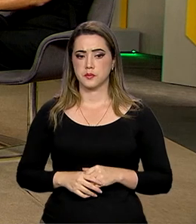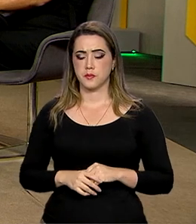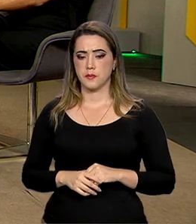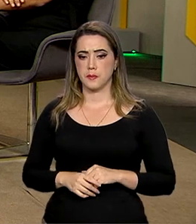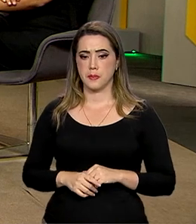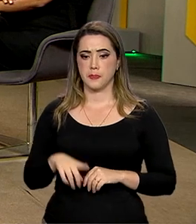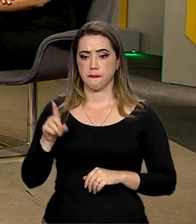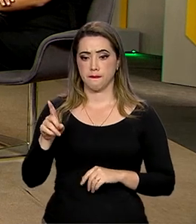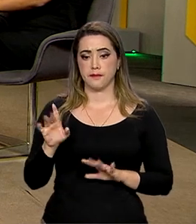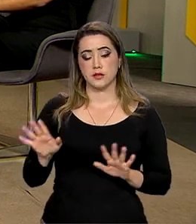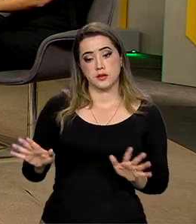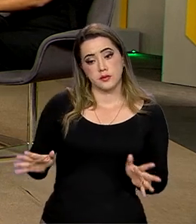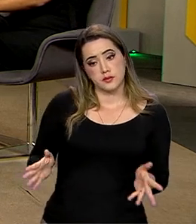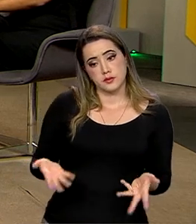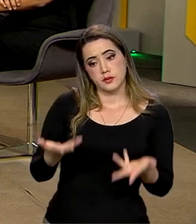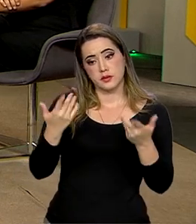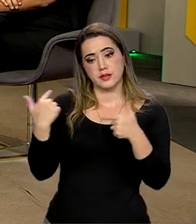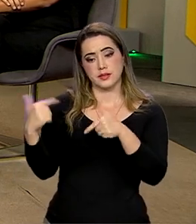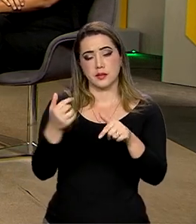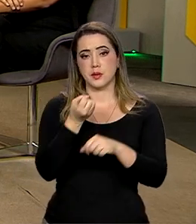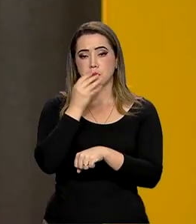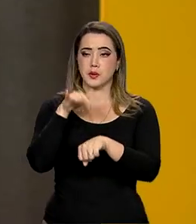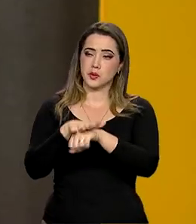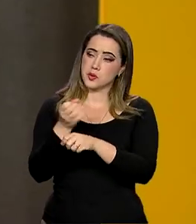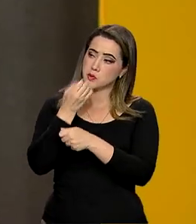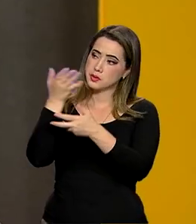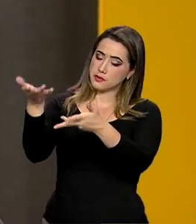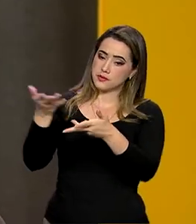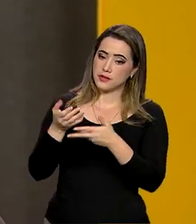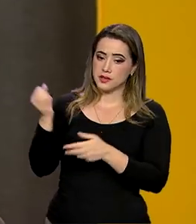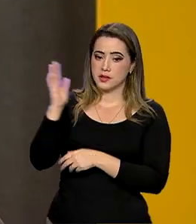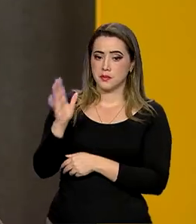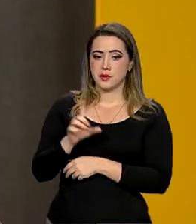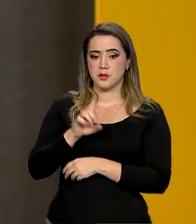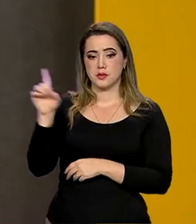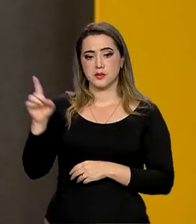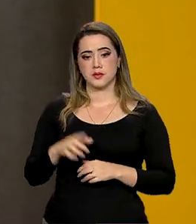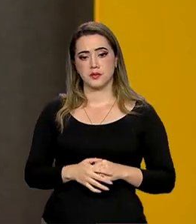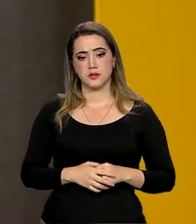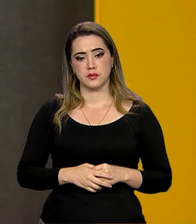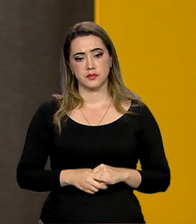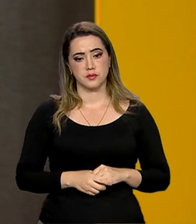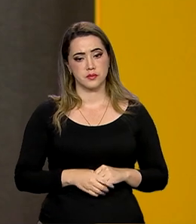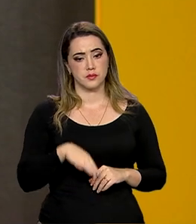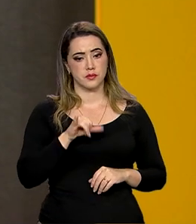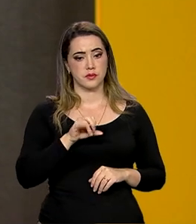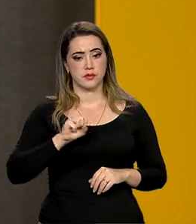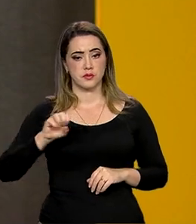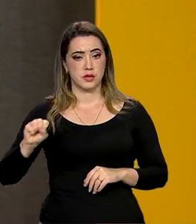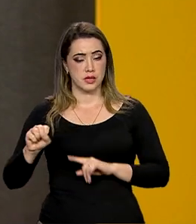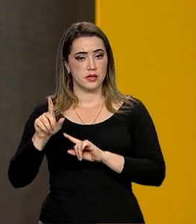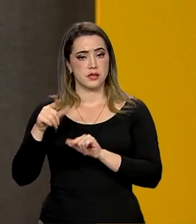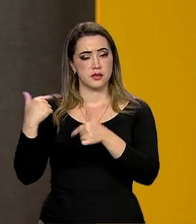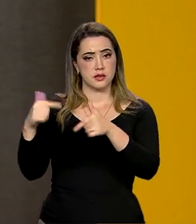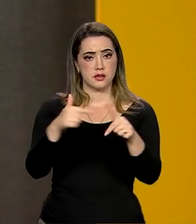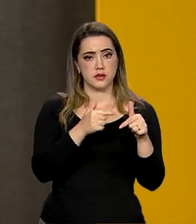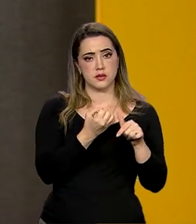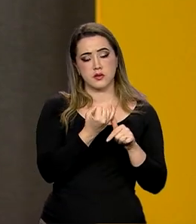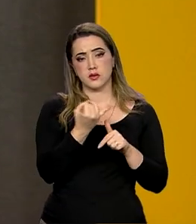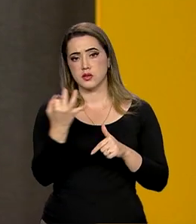aí uma verdadeira força-tarefa, né, presidente? Boa noite, bem-vindo aqui ao Brasil em Dia. Bom, o INSS tem feito alguns